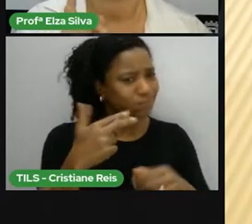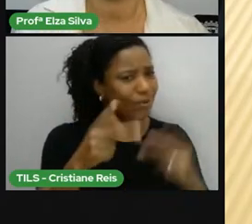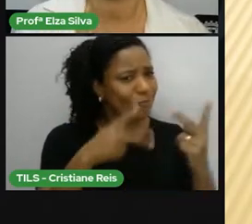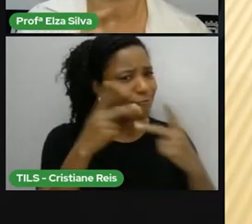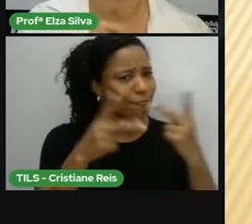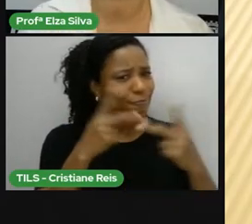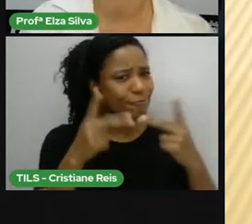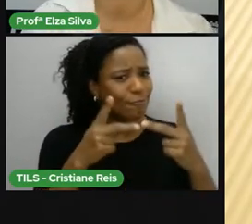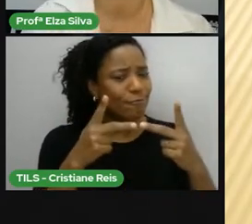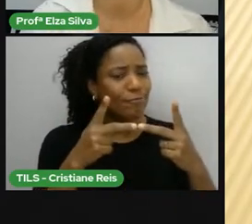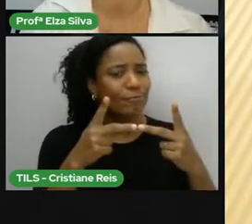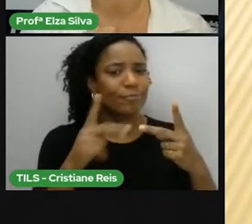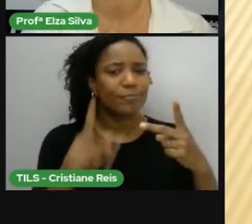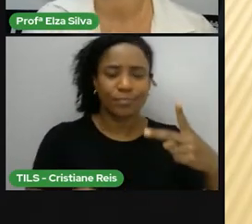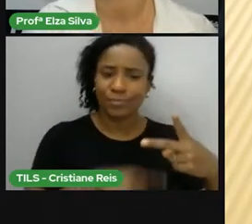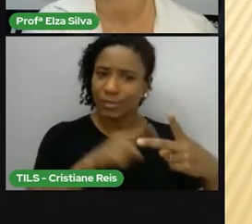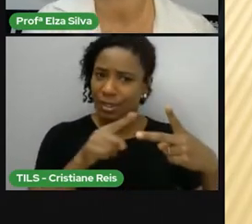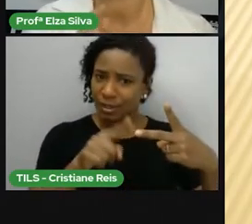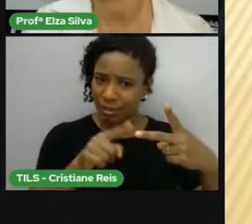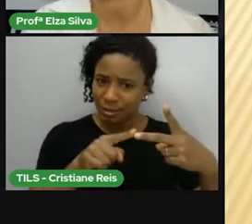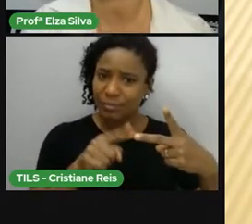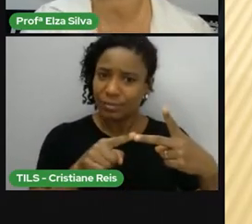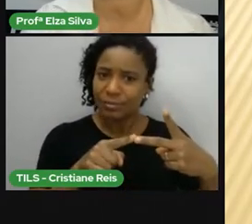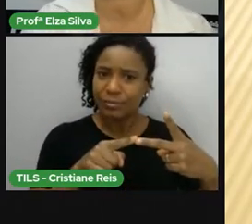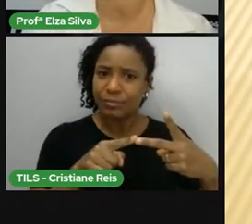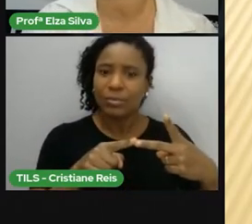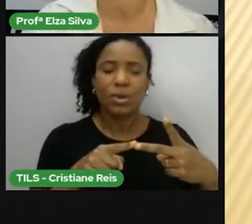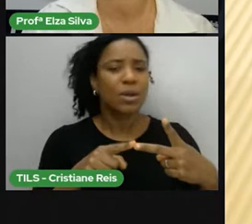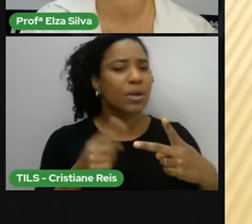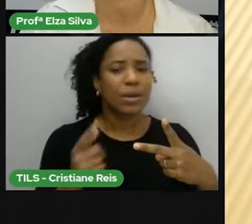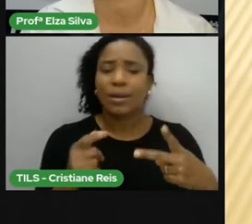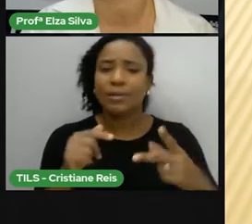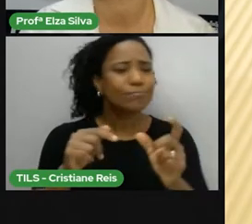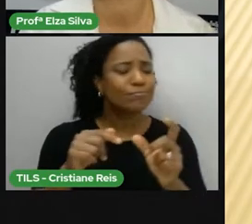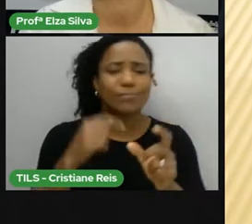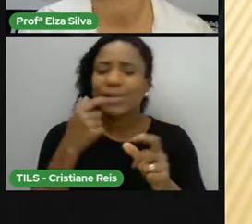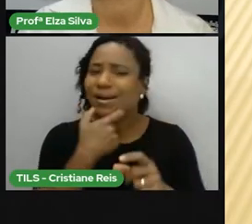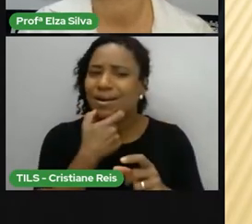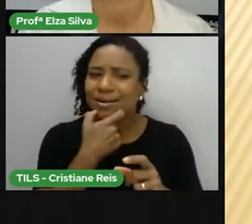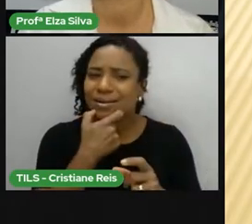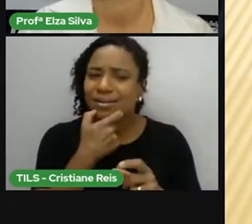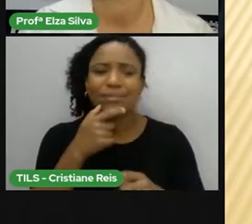Como palavras da língua inglesa se incorporaram em nosso idioma?